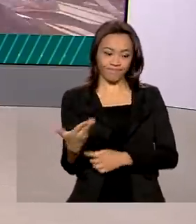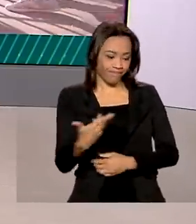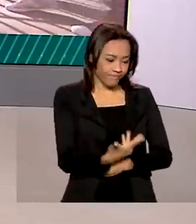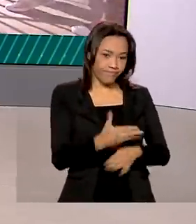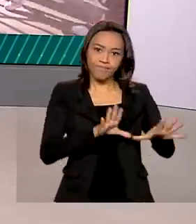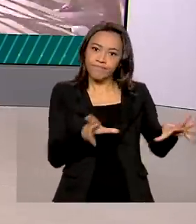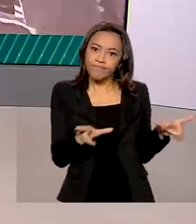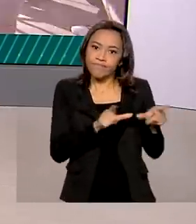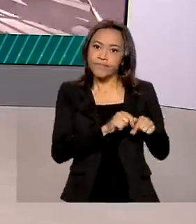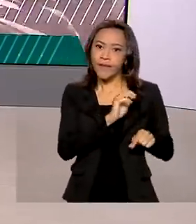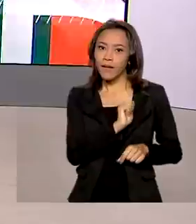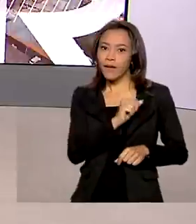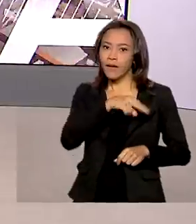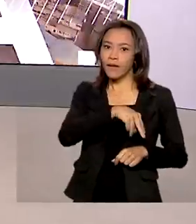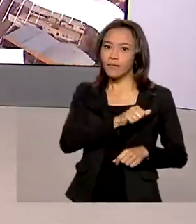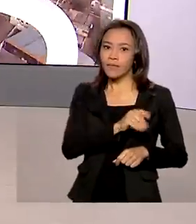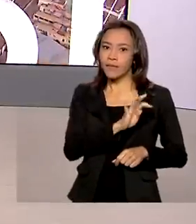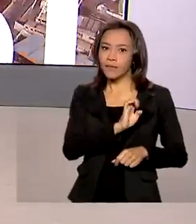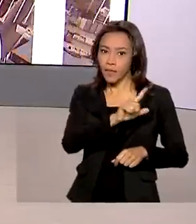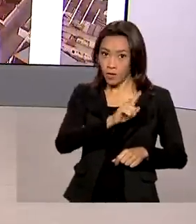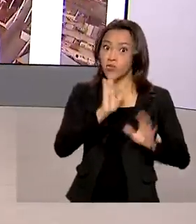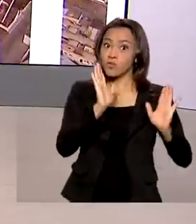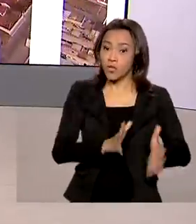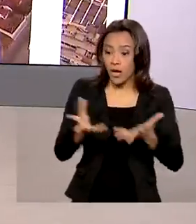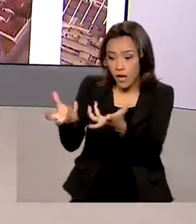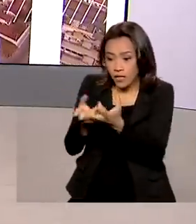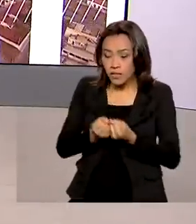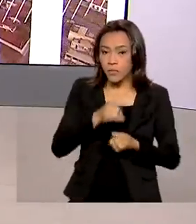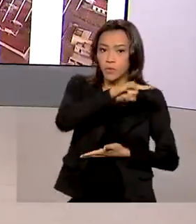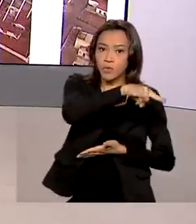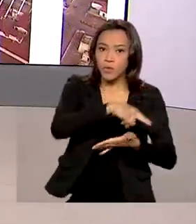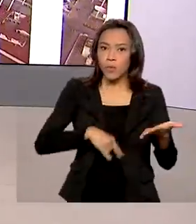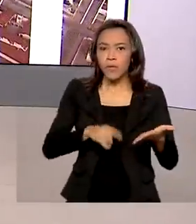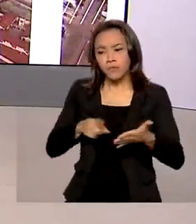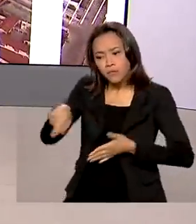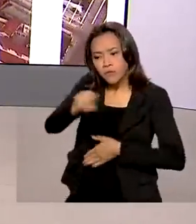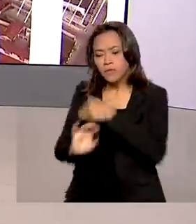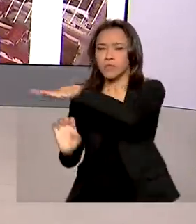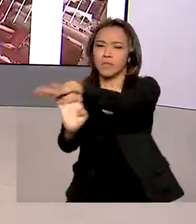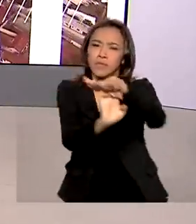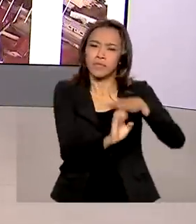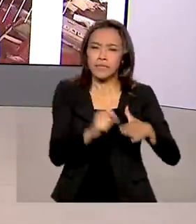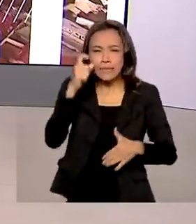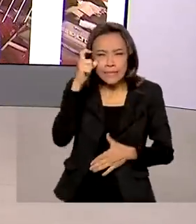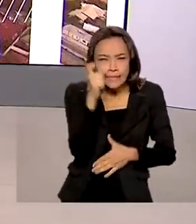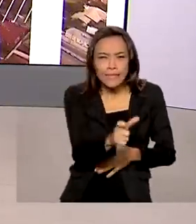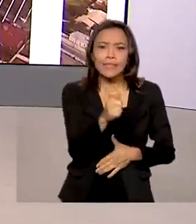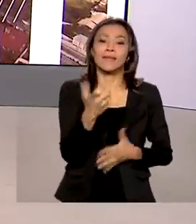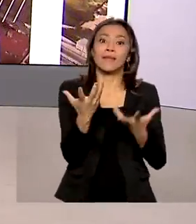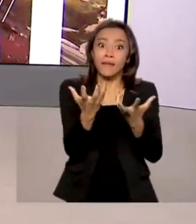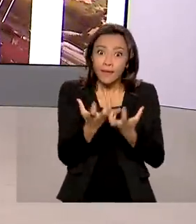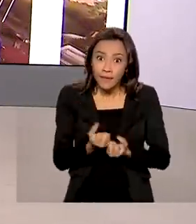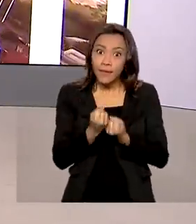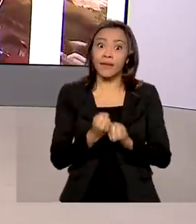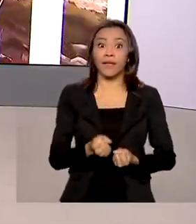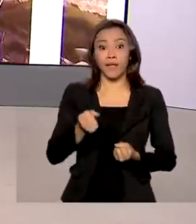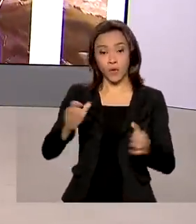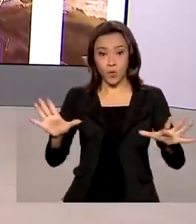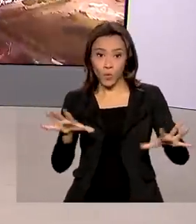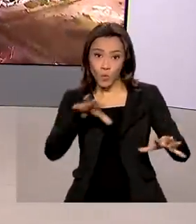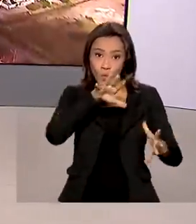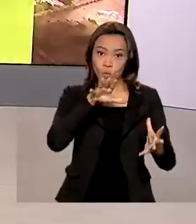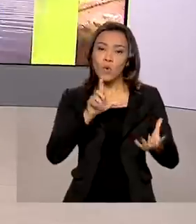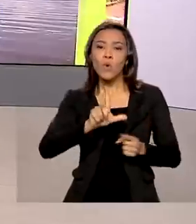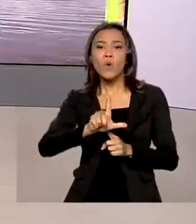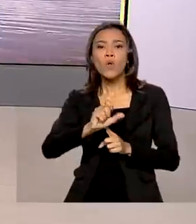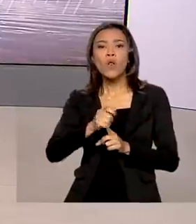Telecomunicações recebeu as propostas de empresas interessadas em adquirir lotes da quinta geração de telefonia móvel. A